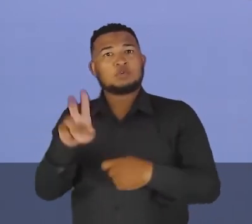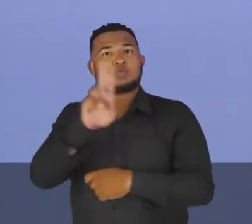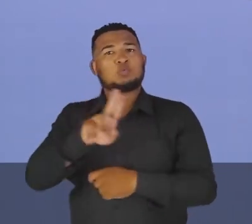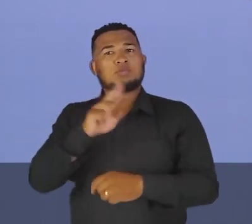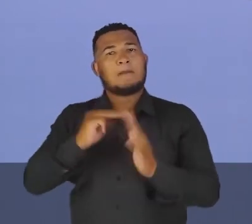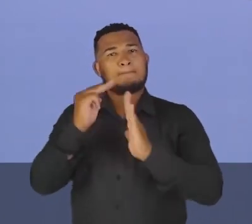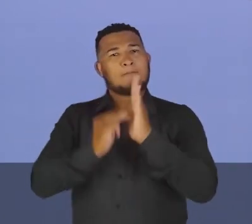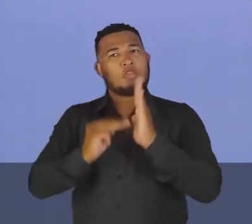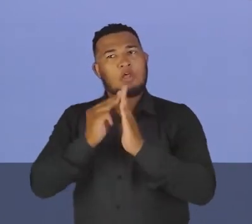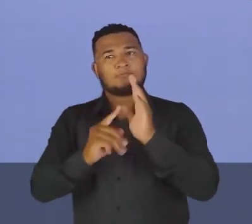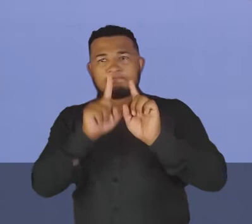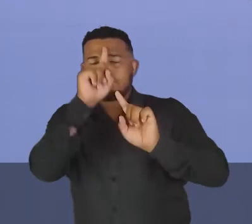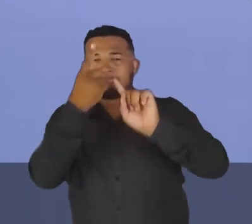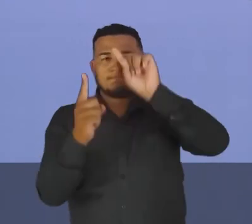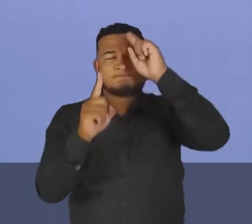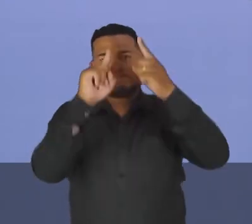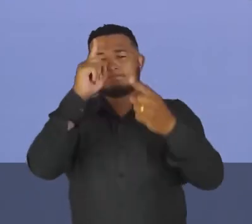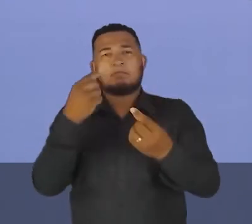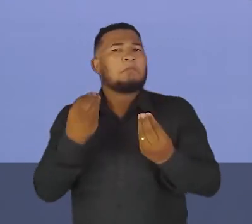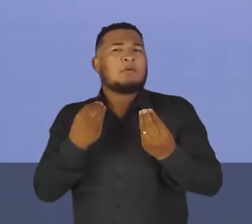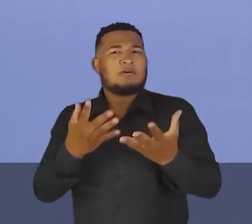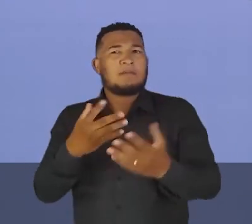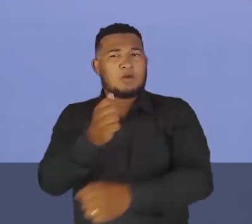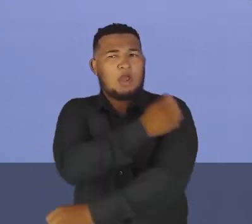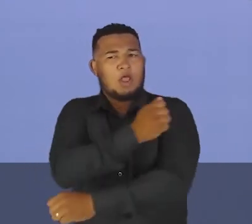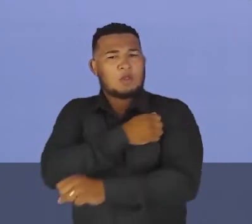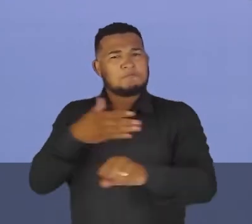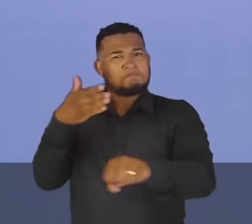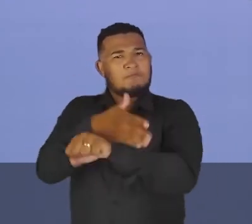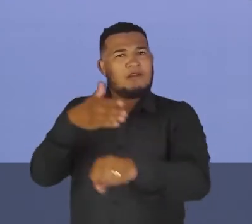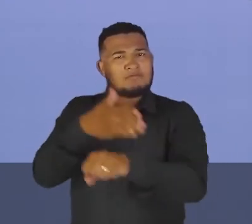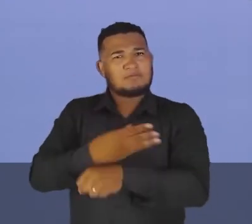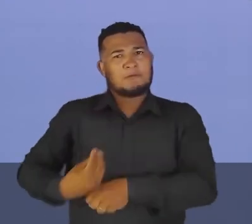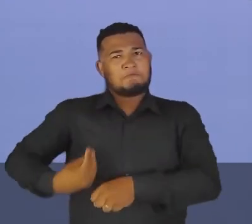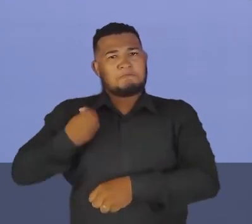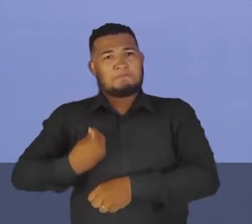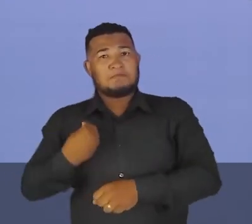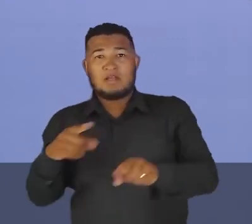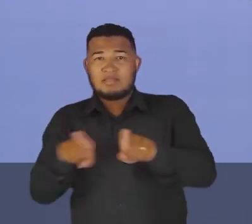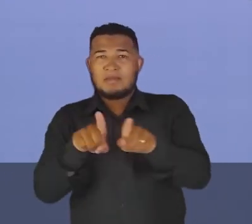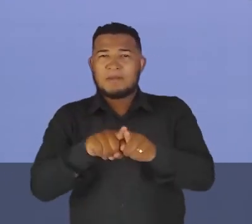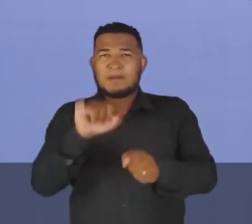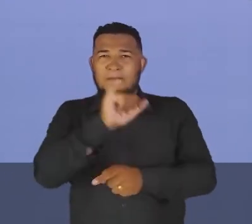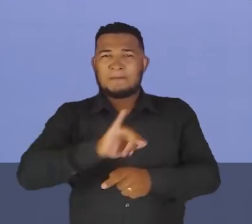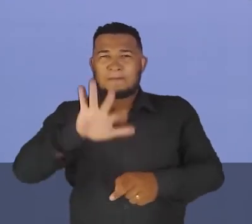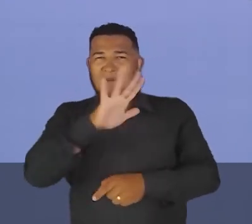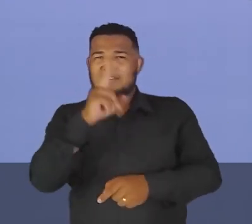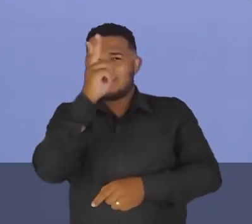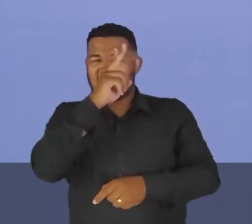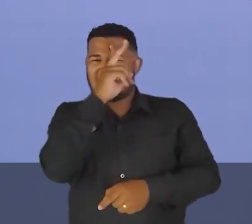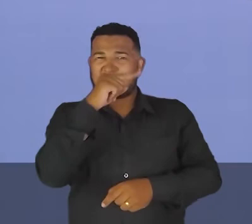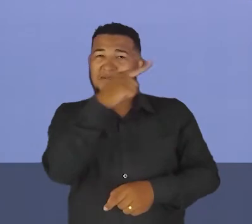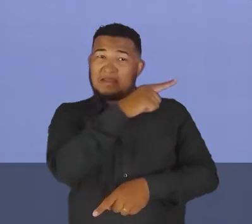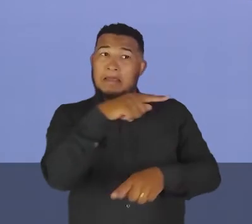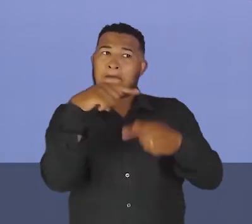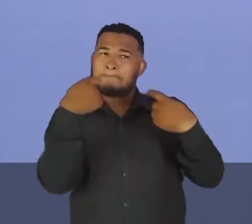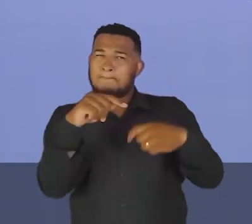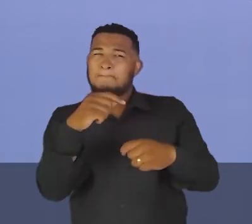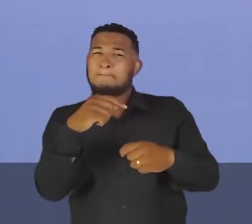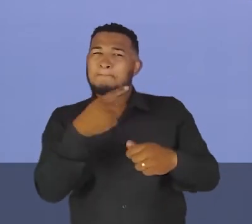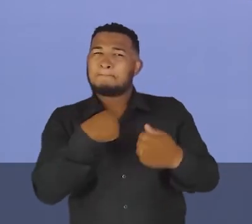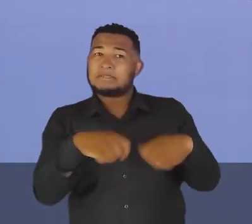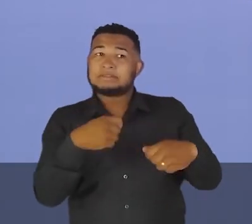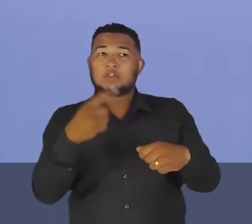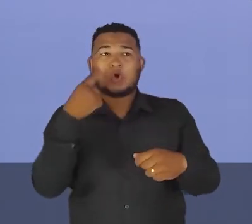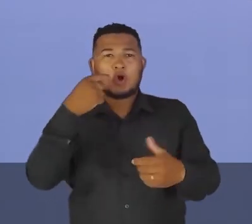para obter a atenção e a participação dos alunos, né? Como naquela primeira, aquela imagem que eu coloquei ali dos alunos falando, olha, a gente precisa realmente ser